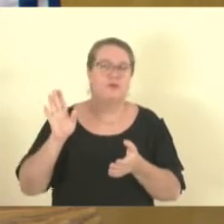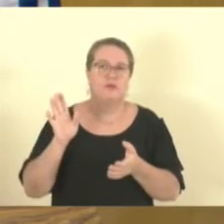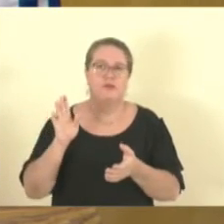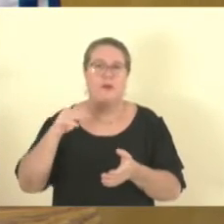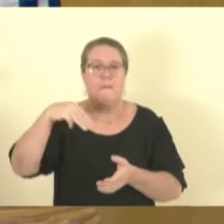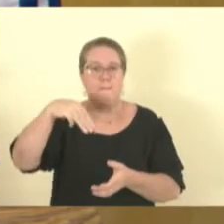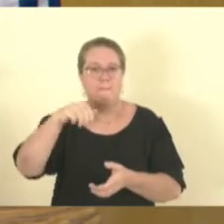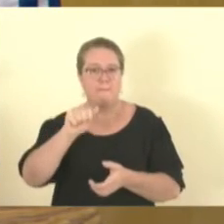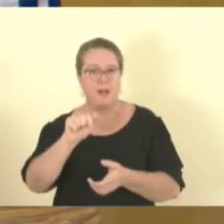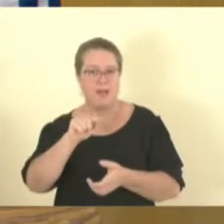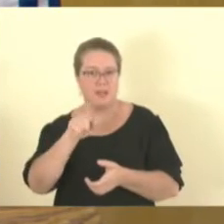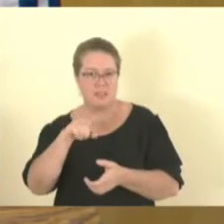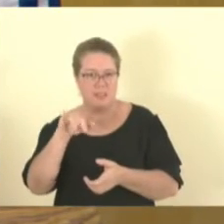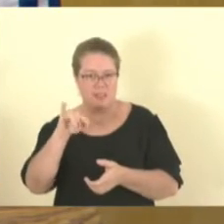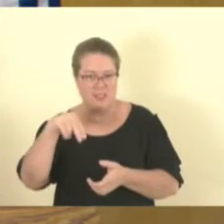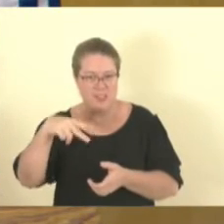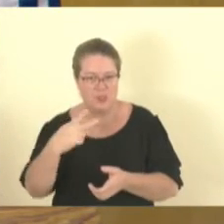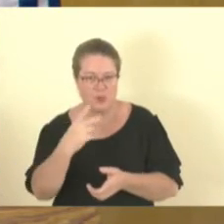Mazinho.